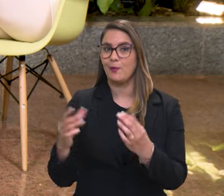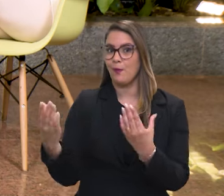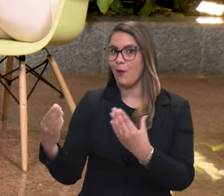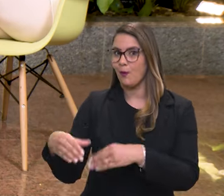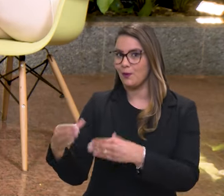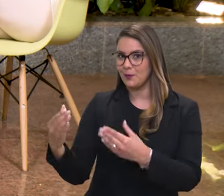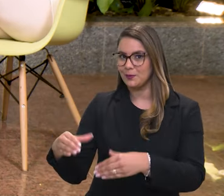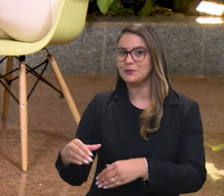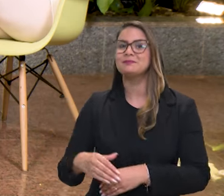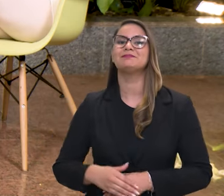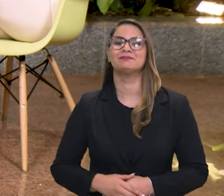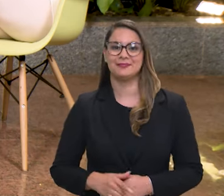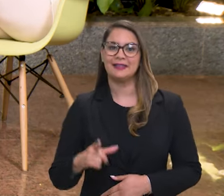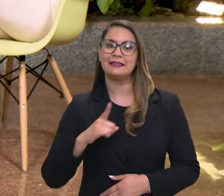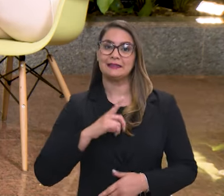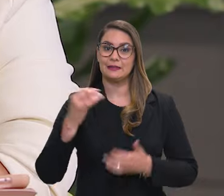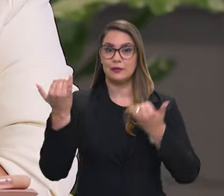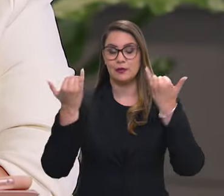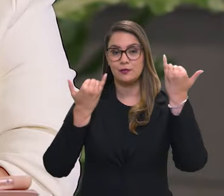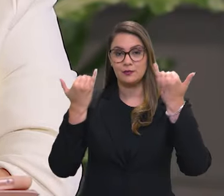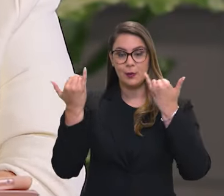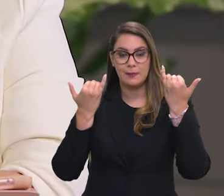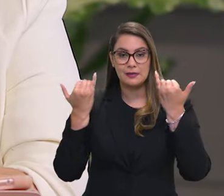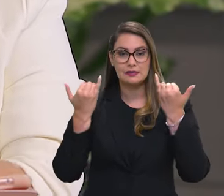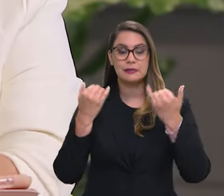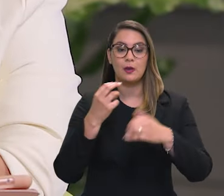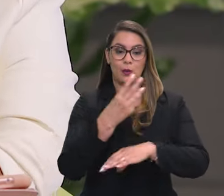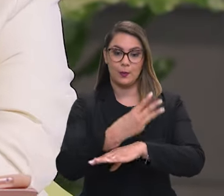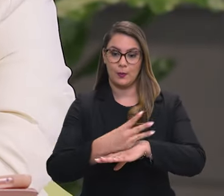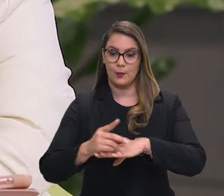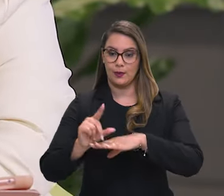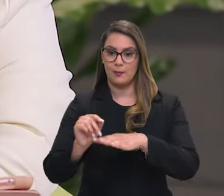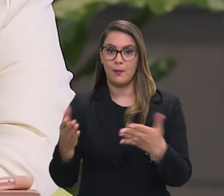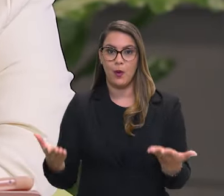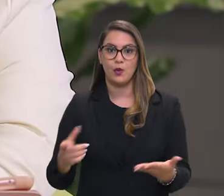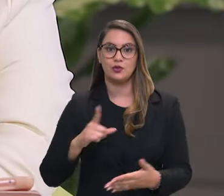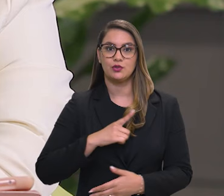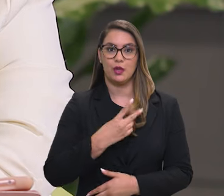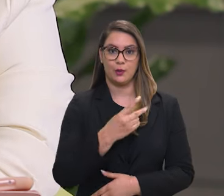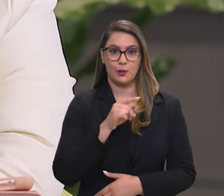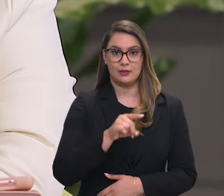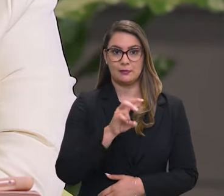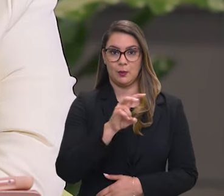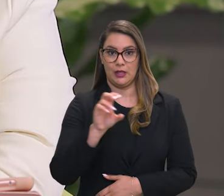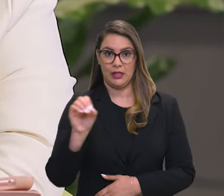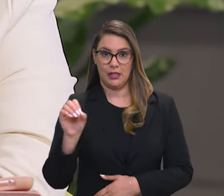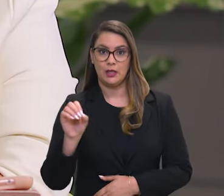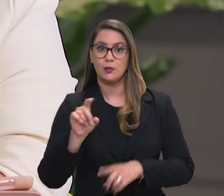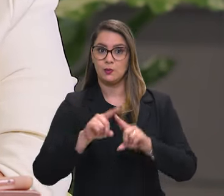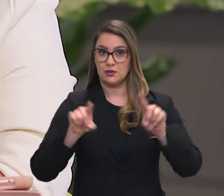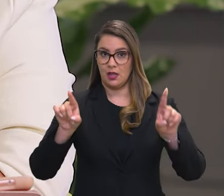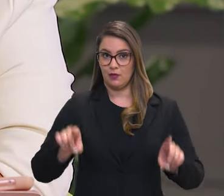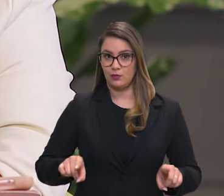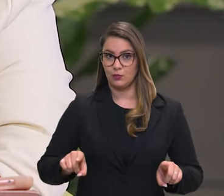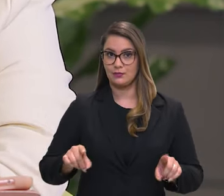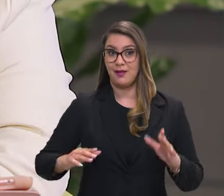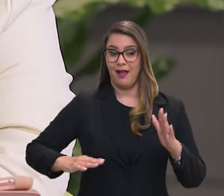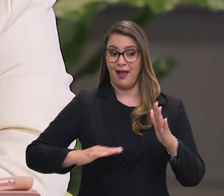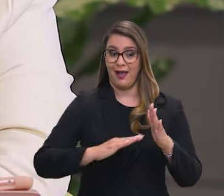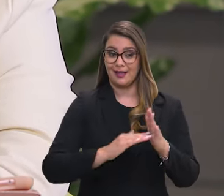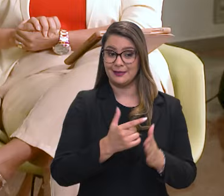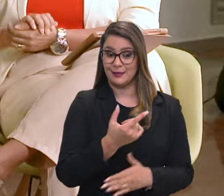é concurso público. A gente tem dados que o Ibama tem hoje 2.500 servidores, mas até